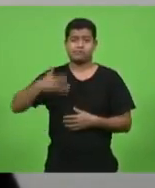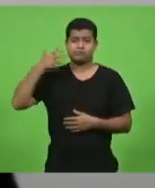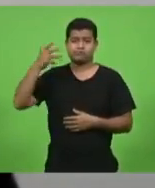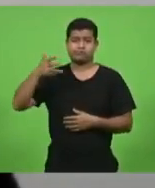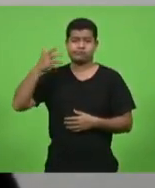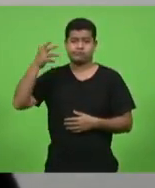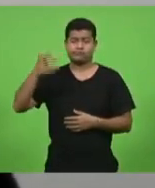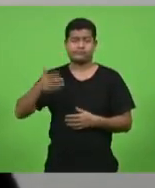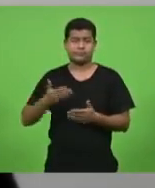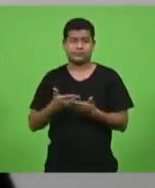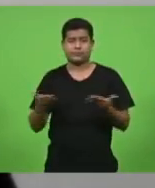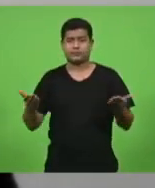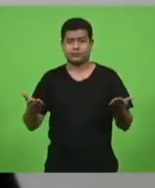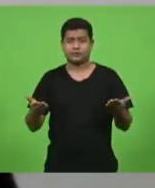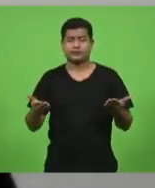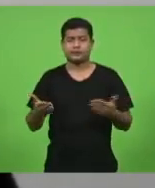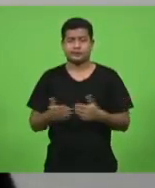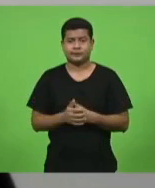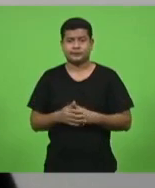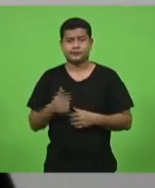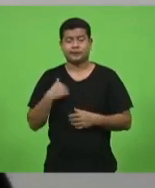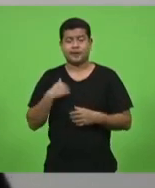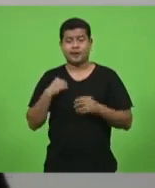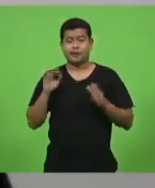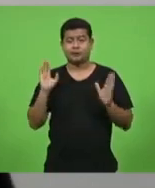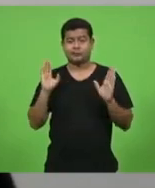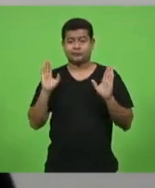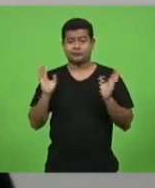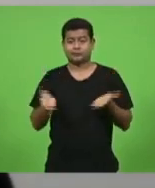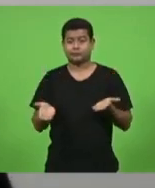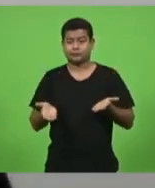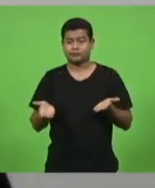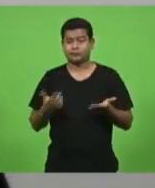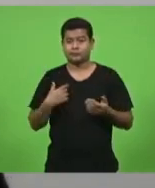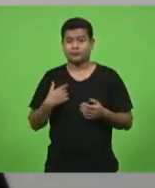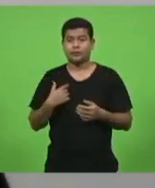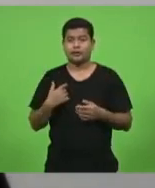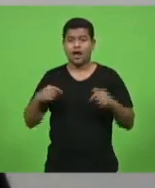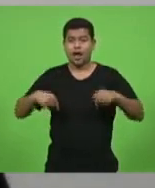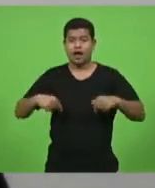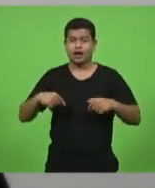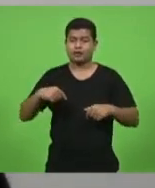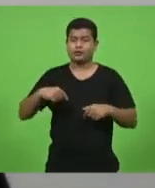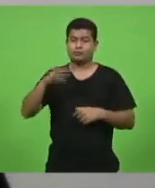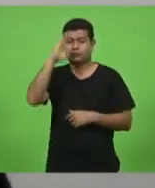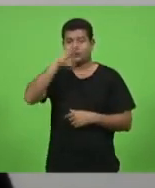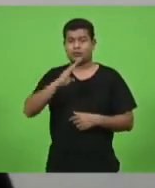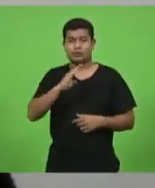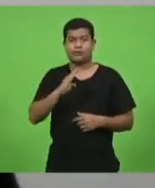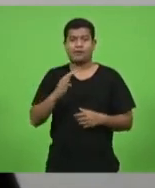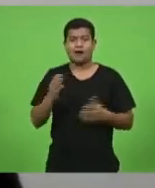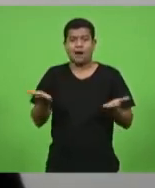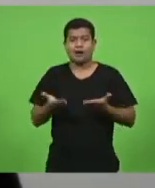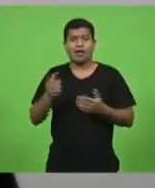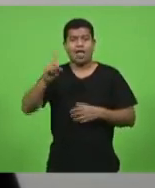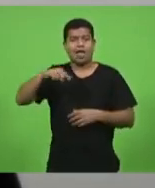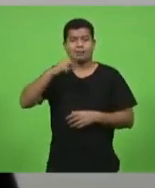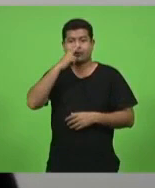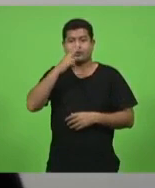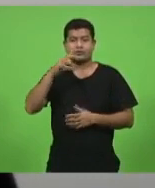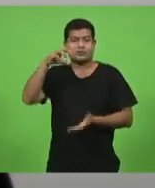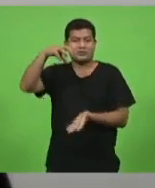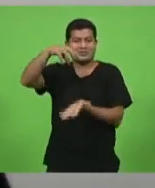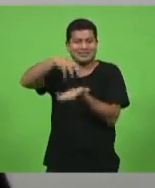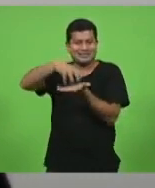nesse caso específico mostramos o Brasil é o epicentro da epidemia e